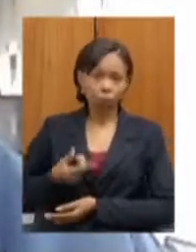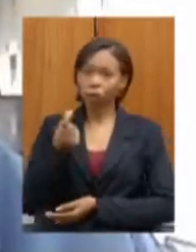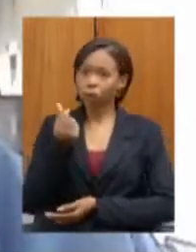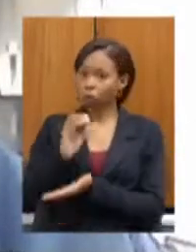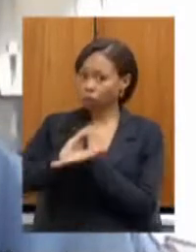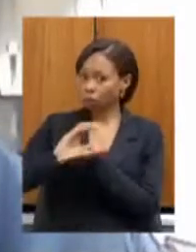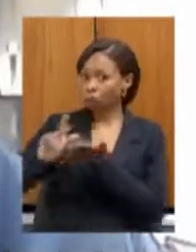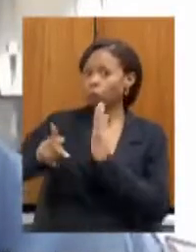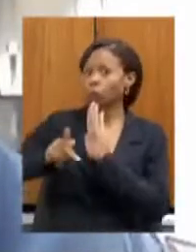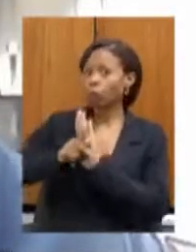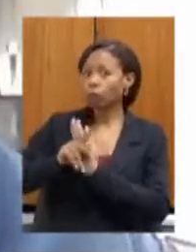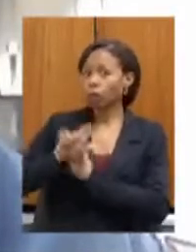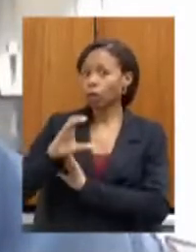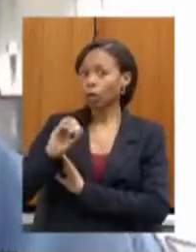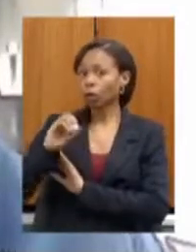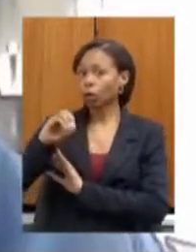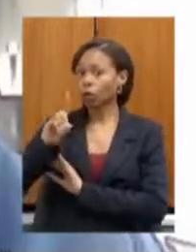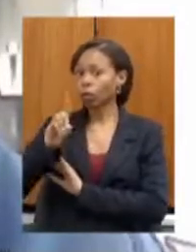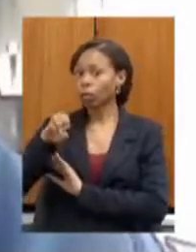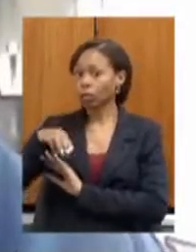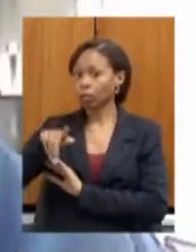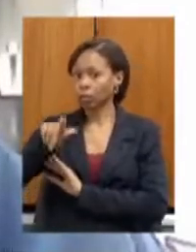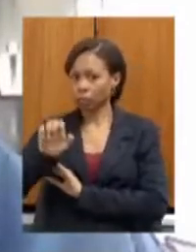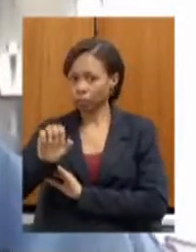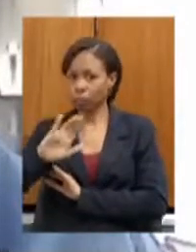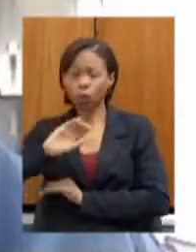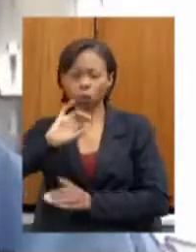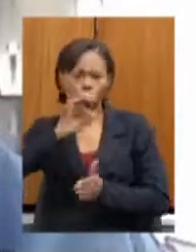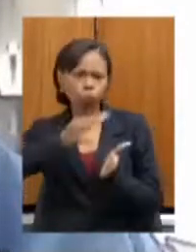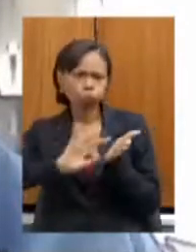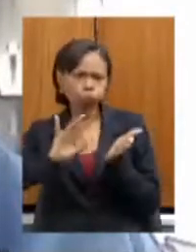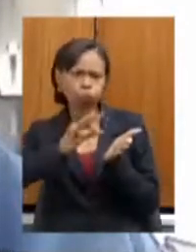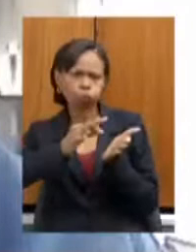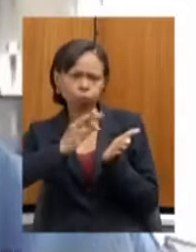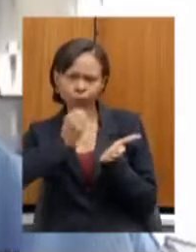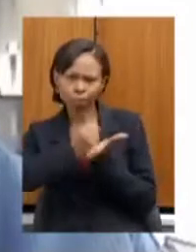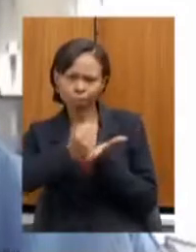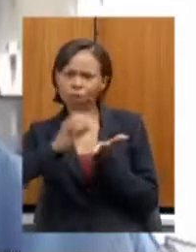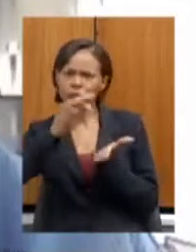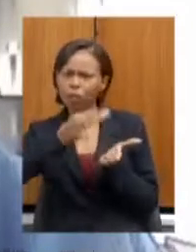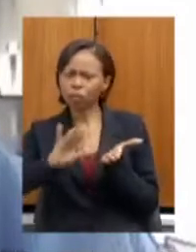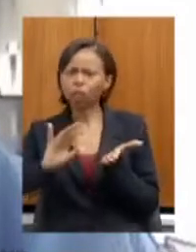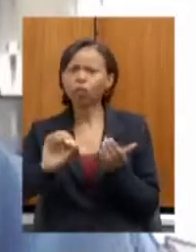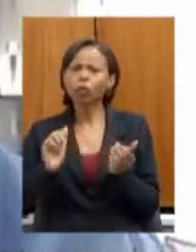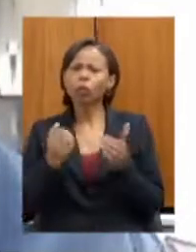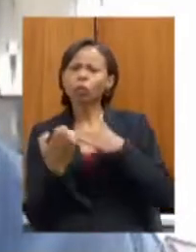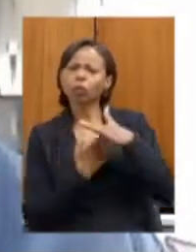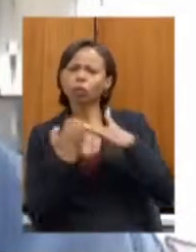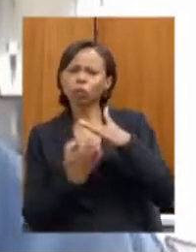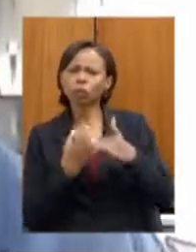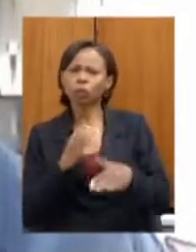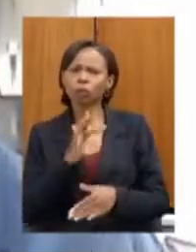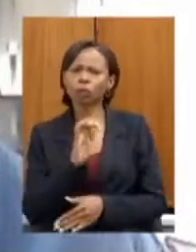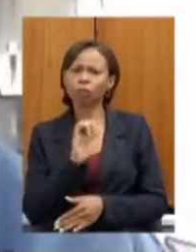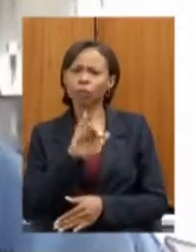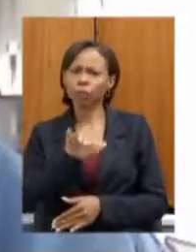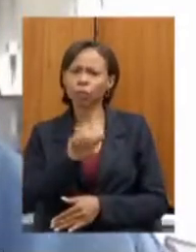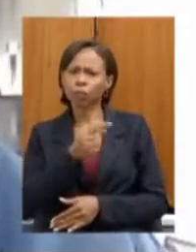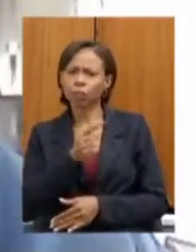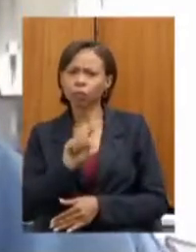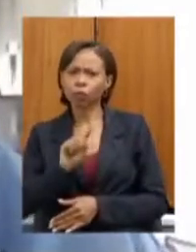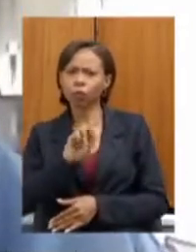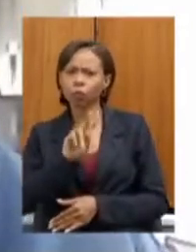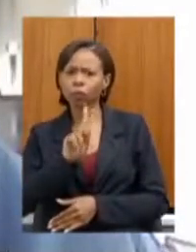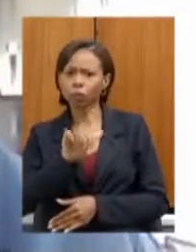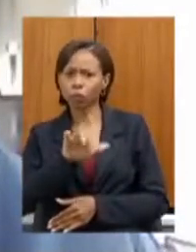Codenji e o contrato foi assinado com a construtora Feijãozinho. As questões ambientais